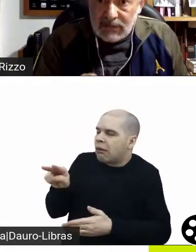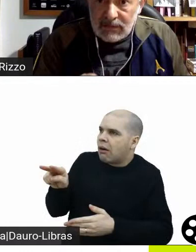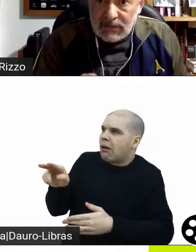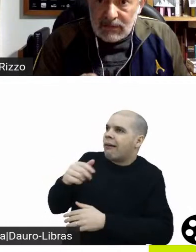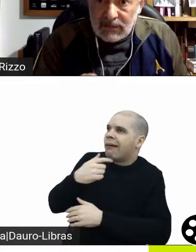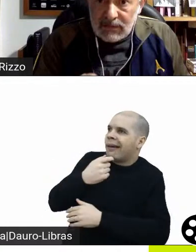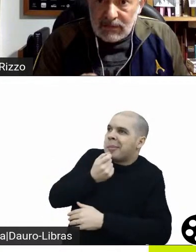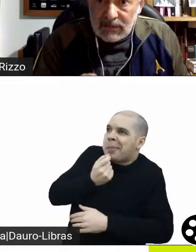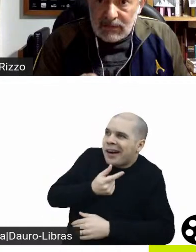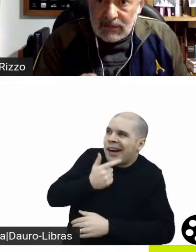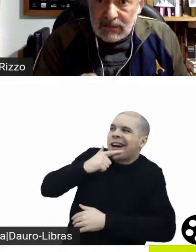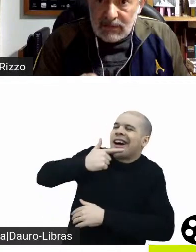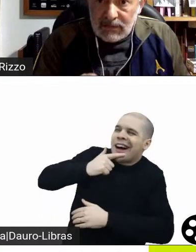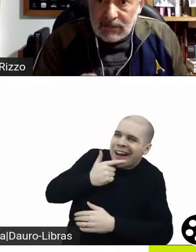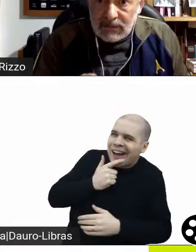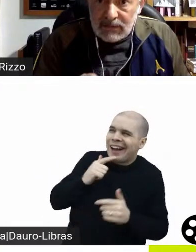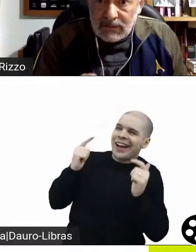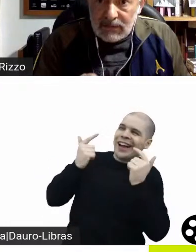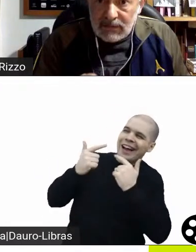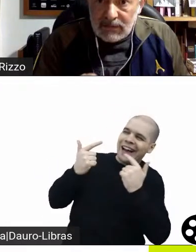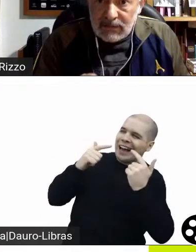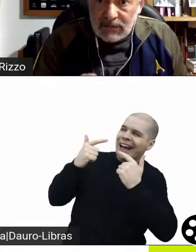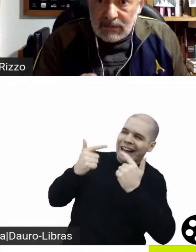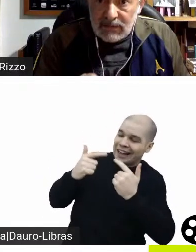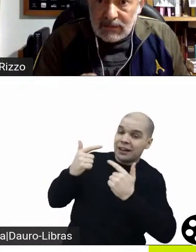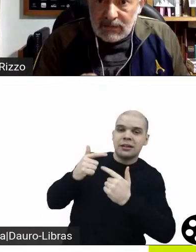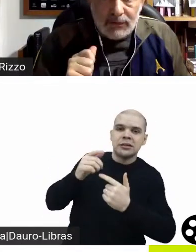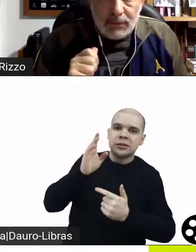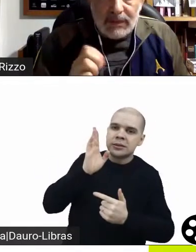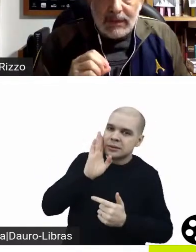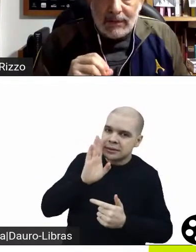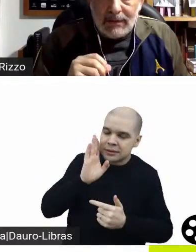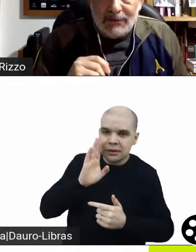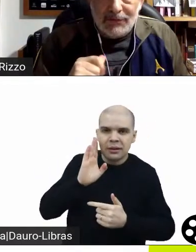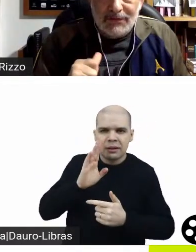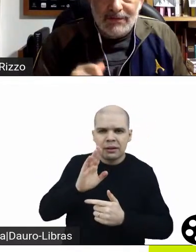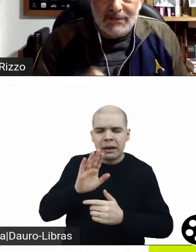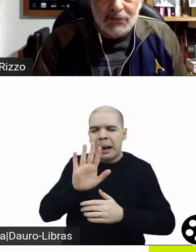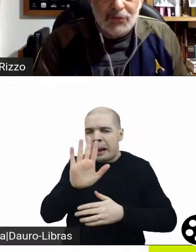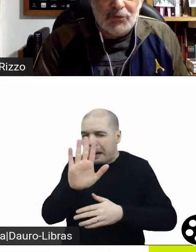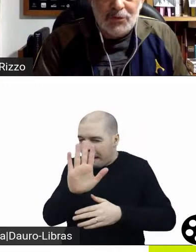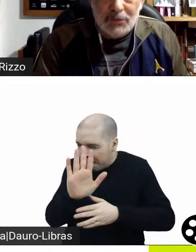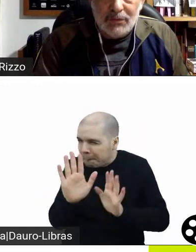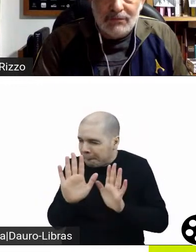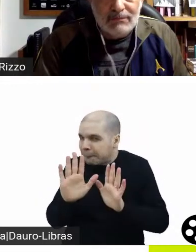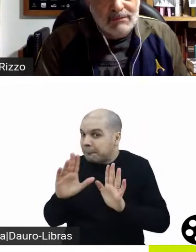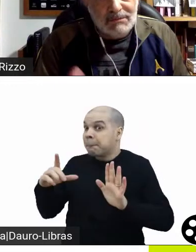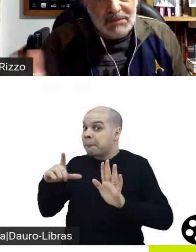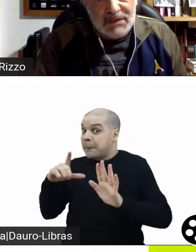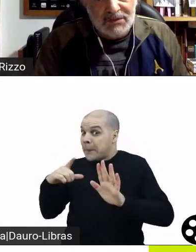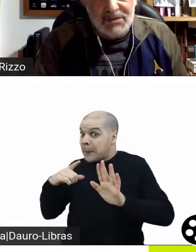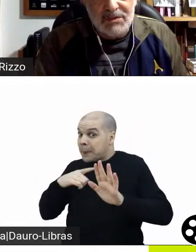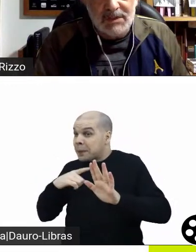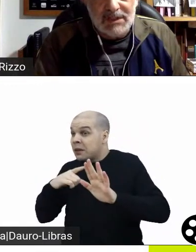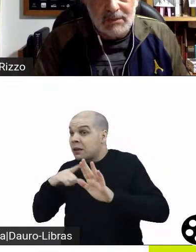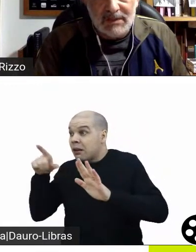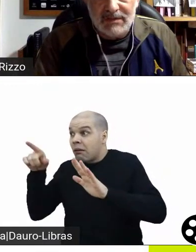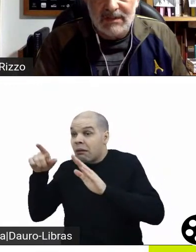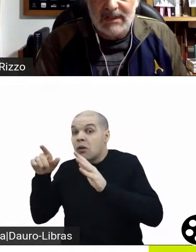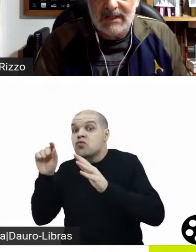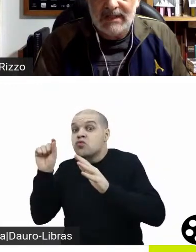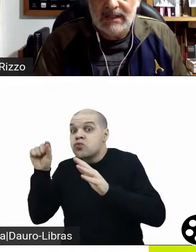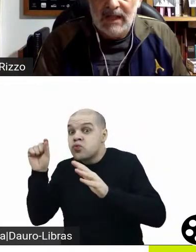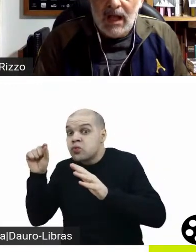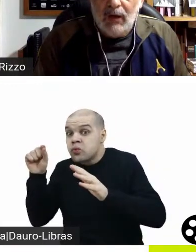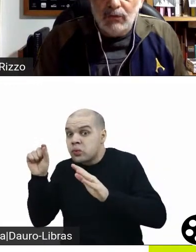atrás, cutucar, cutucar de maneira, às vezes, sutil e, às vezes, de maneira